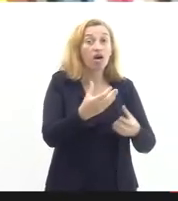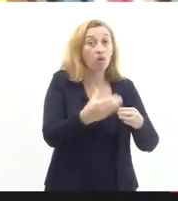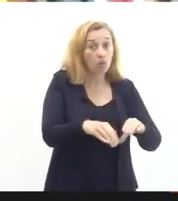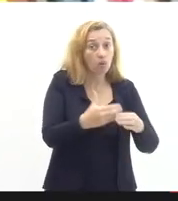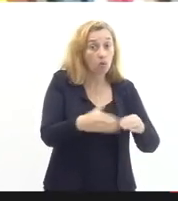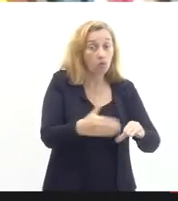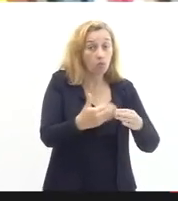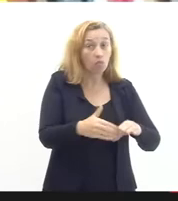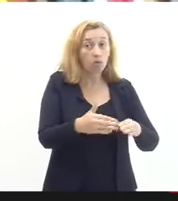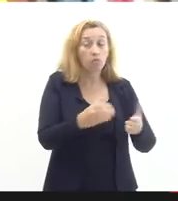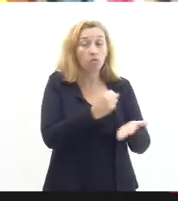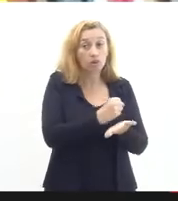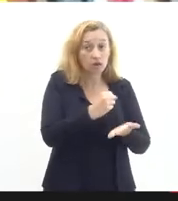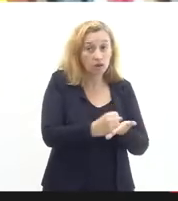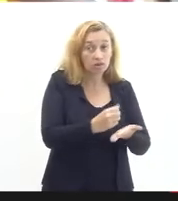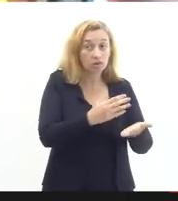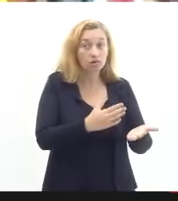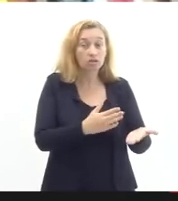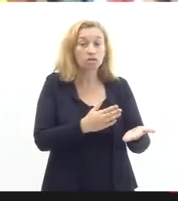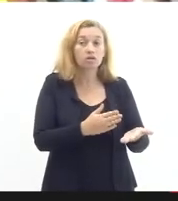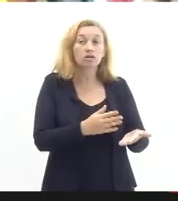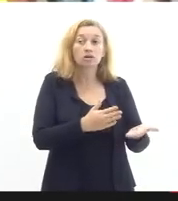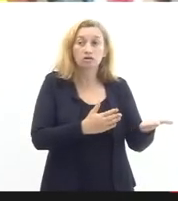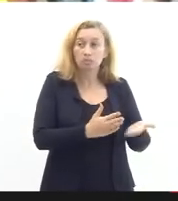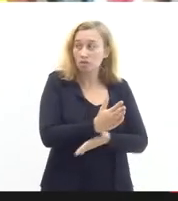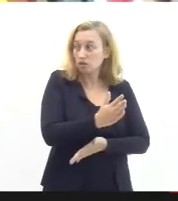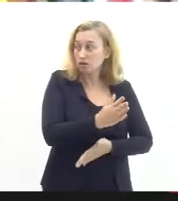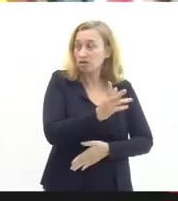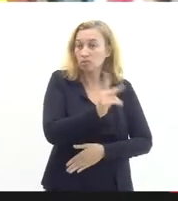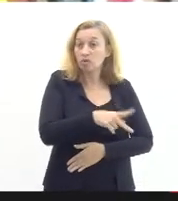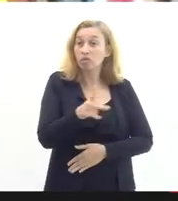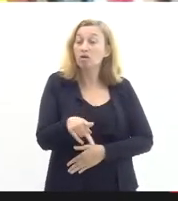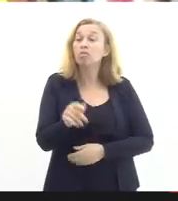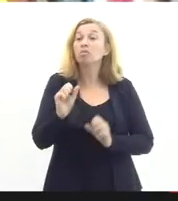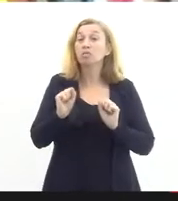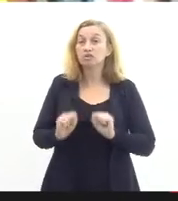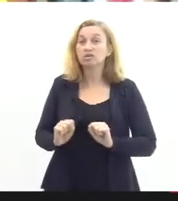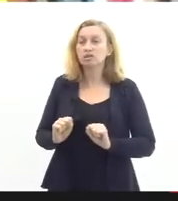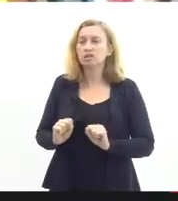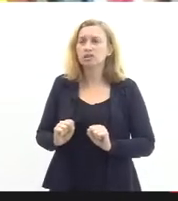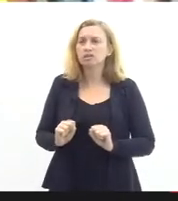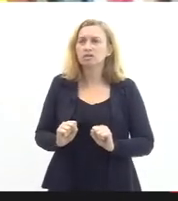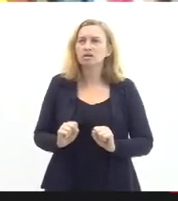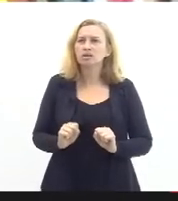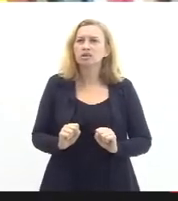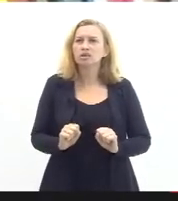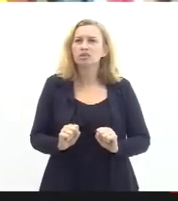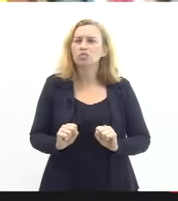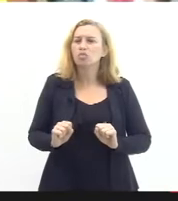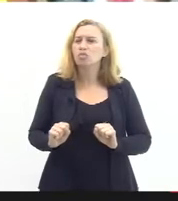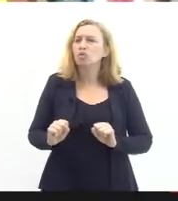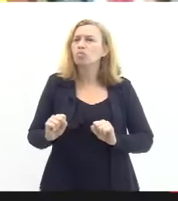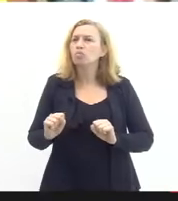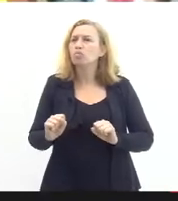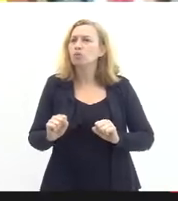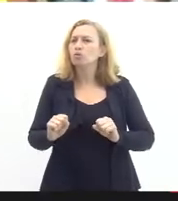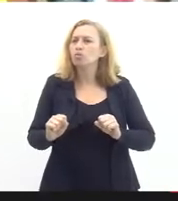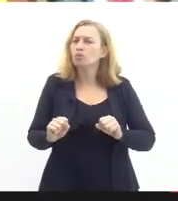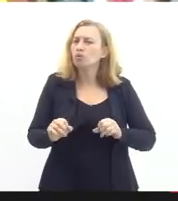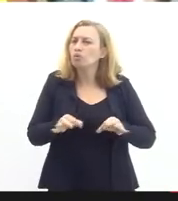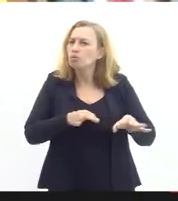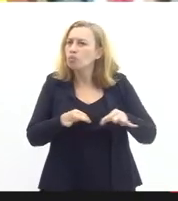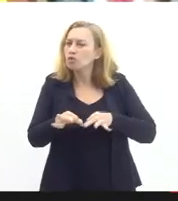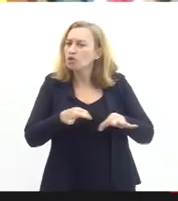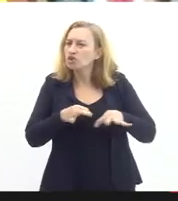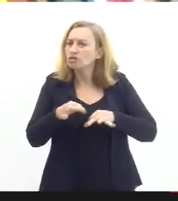professores concursados possivelmente para um projeto de